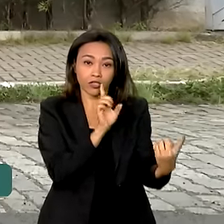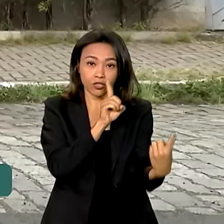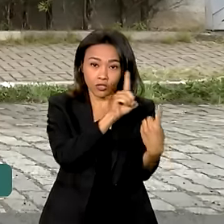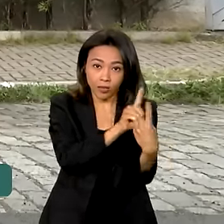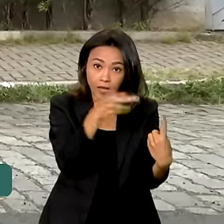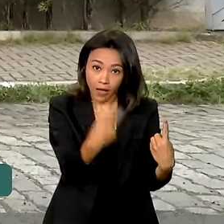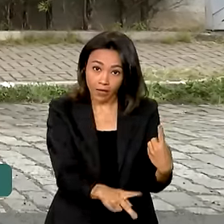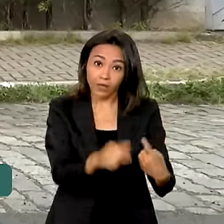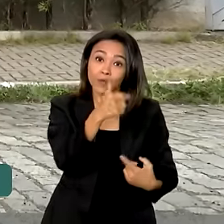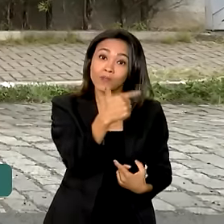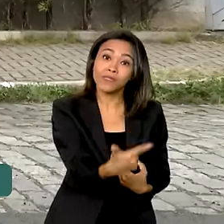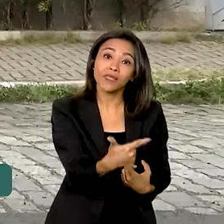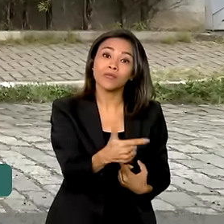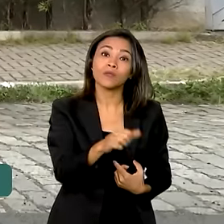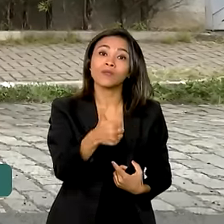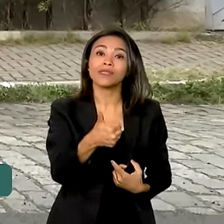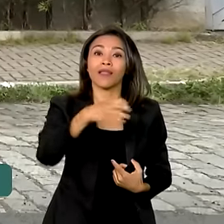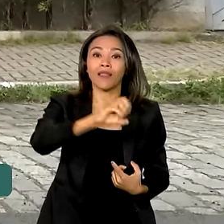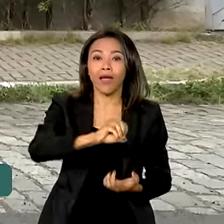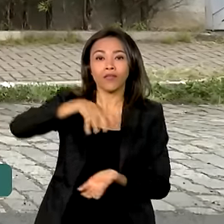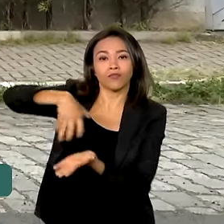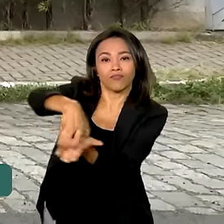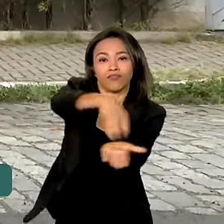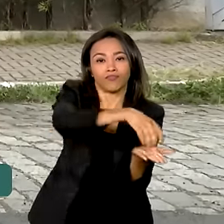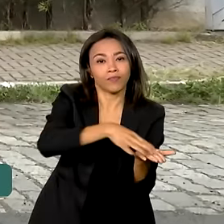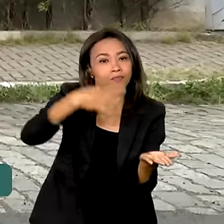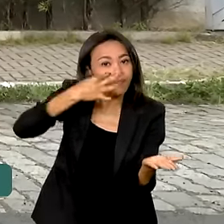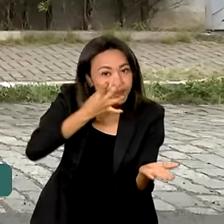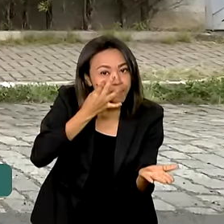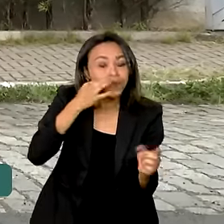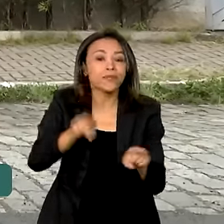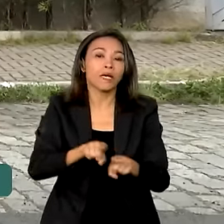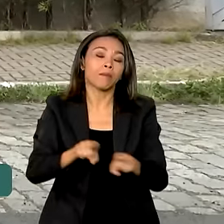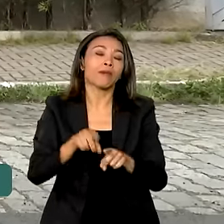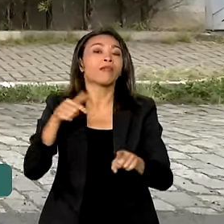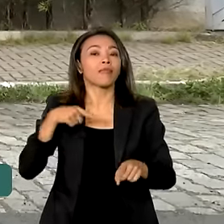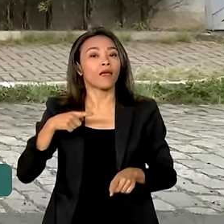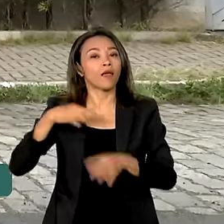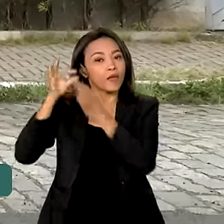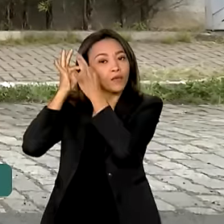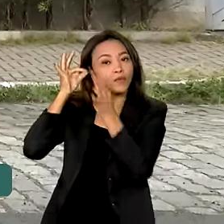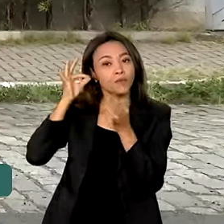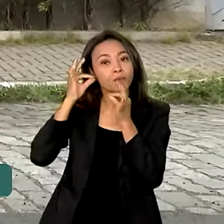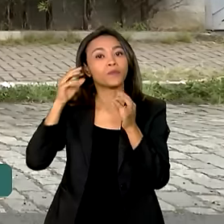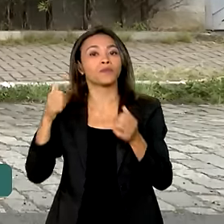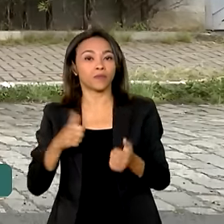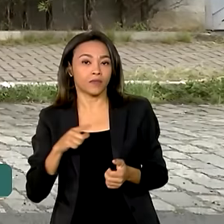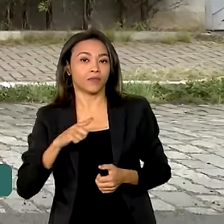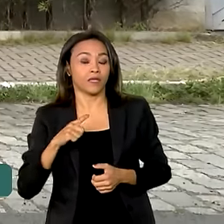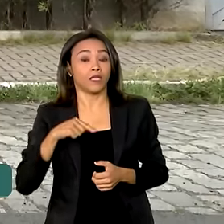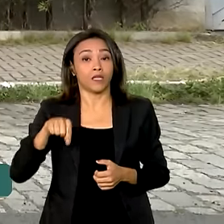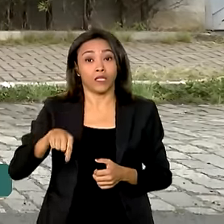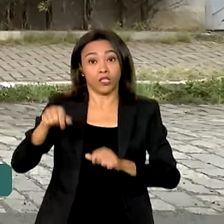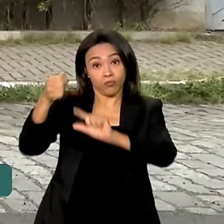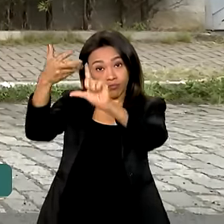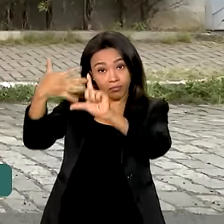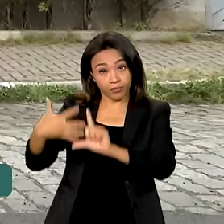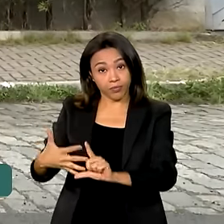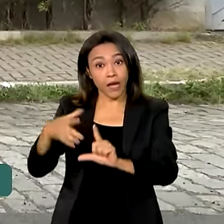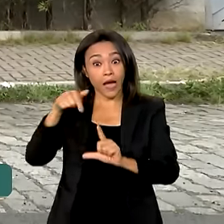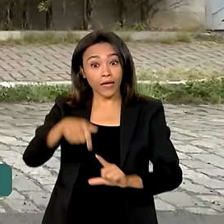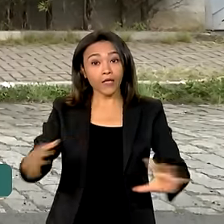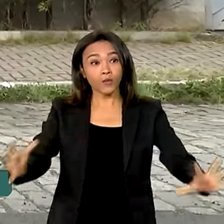agências físicas, além dos canais de atendimento digitais. Por aqui, são quase 9 milhões